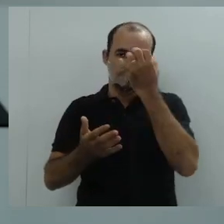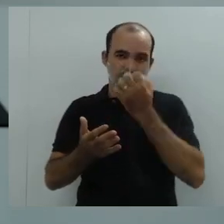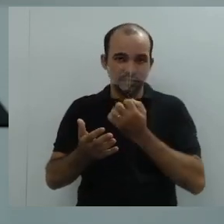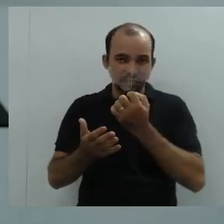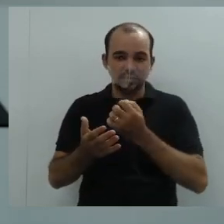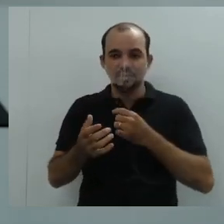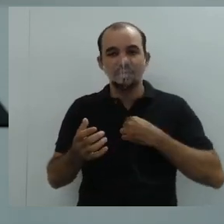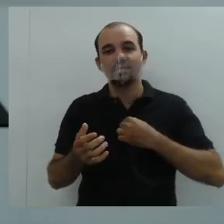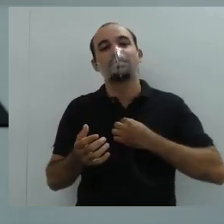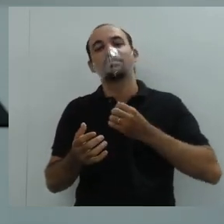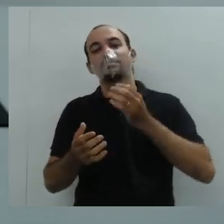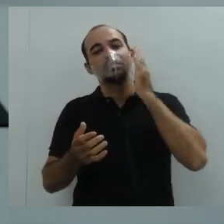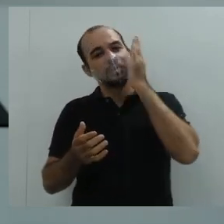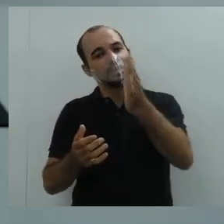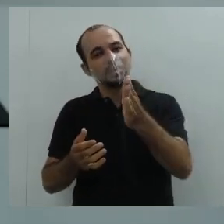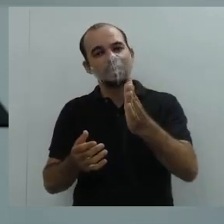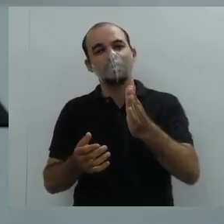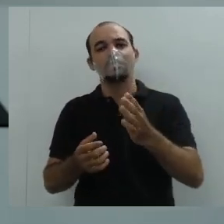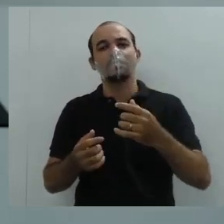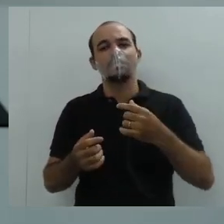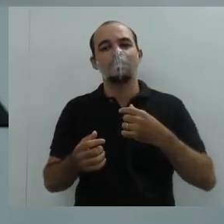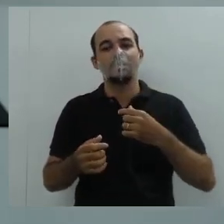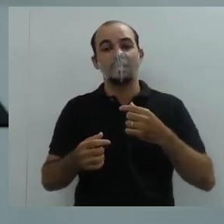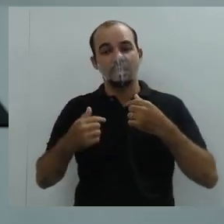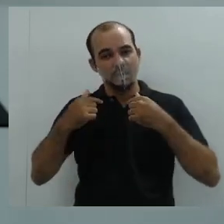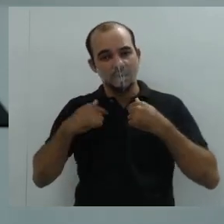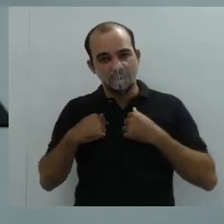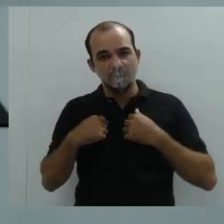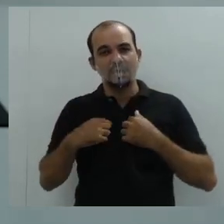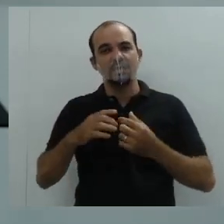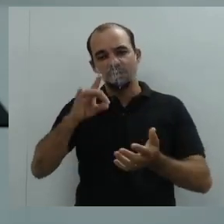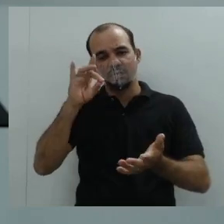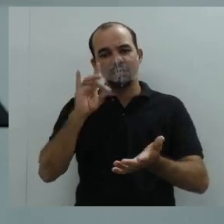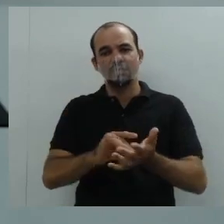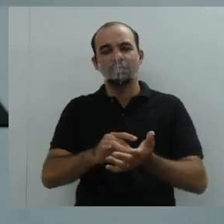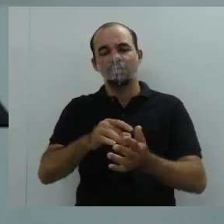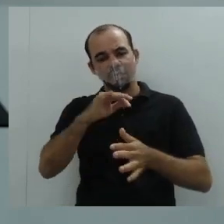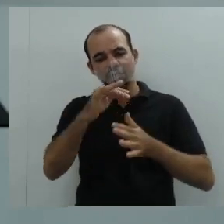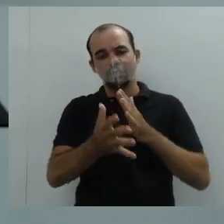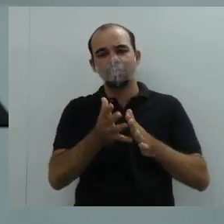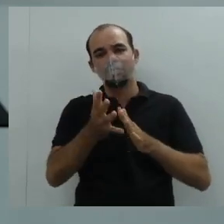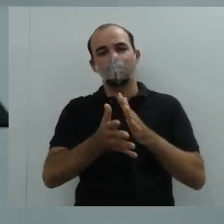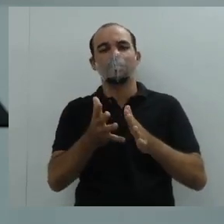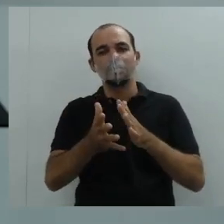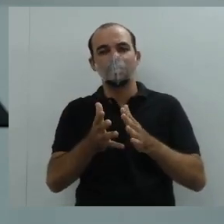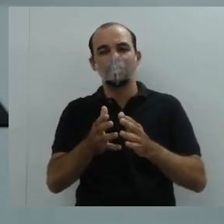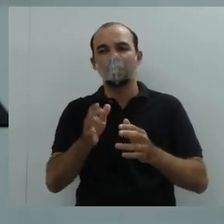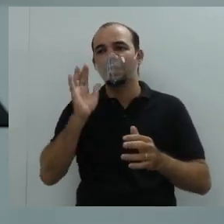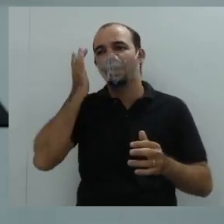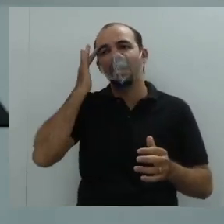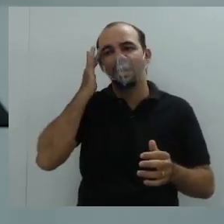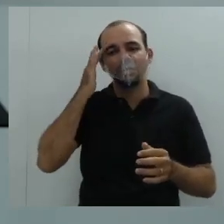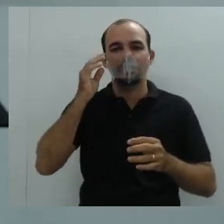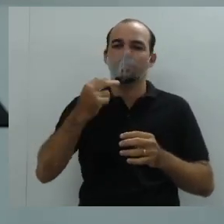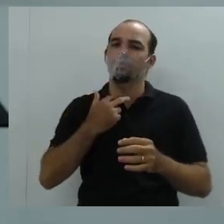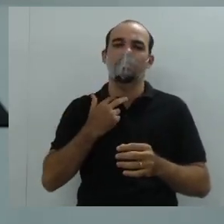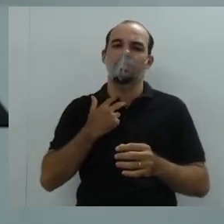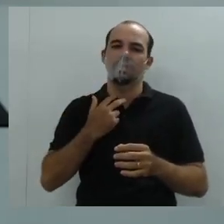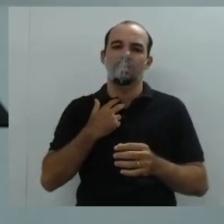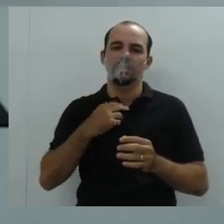tudo o que eu escrevo tem que ser bem escrito para ser bem interpretado. Toda reivindicação, toda